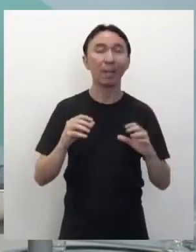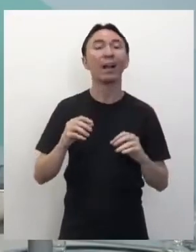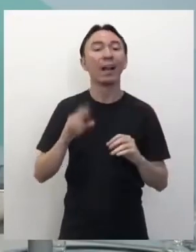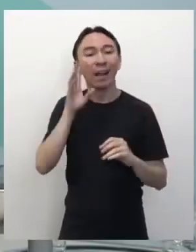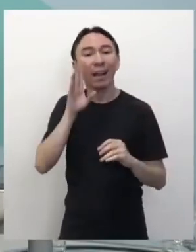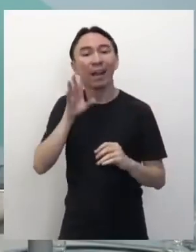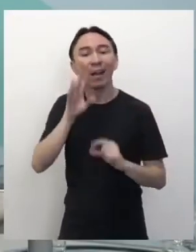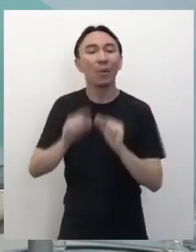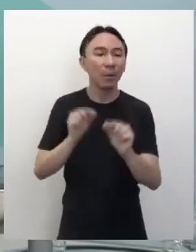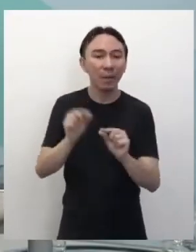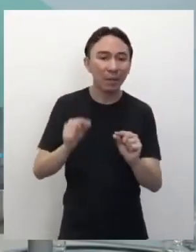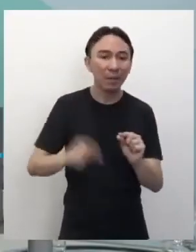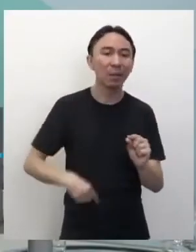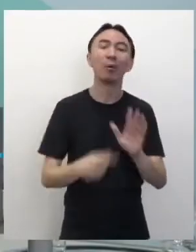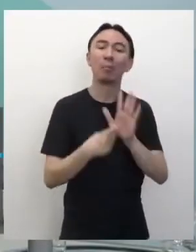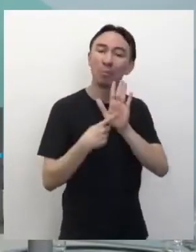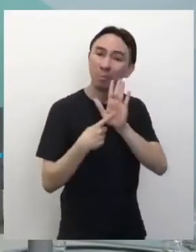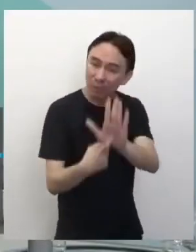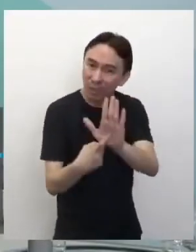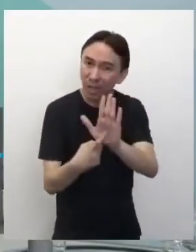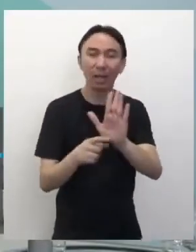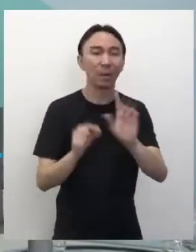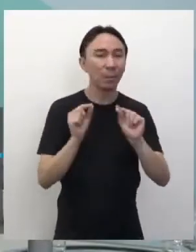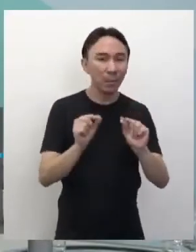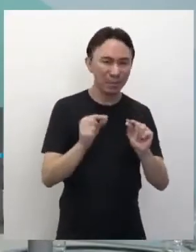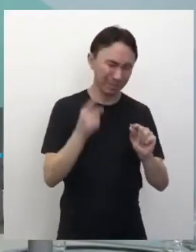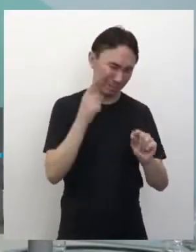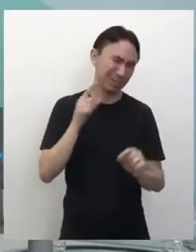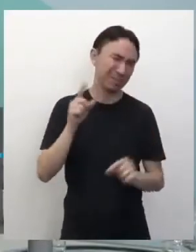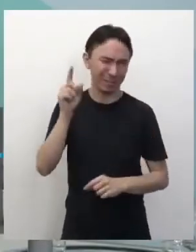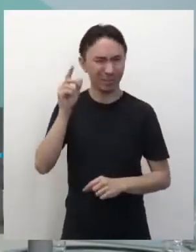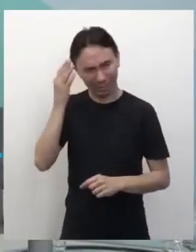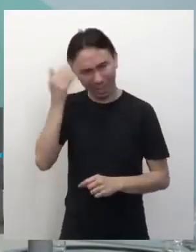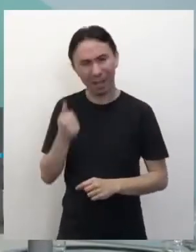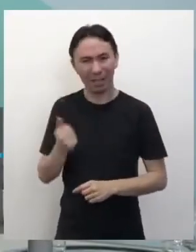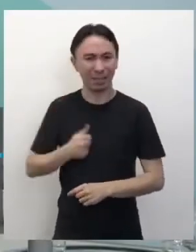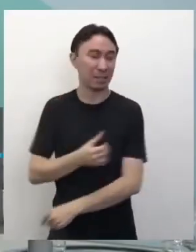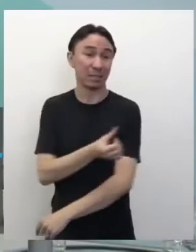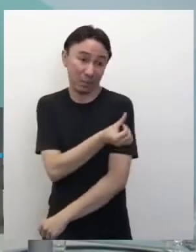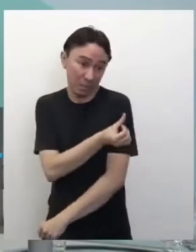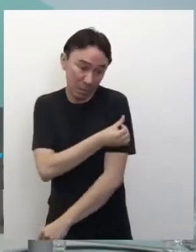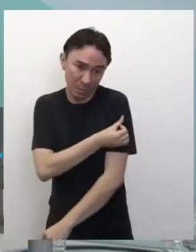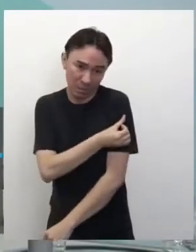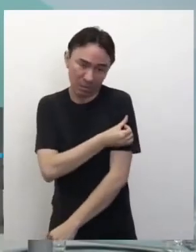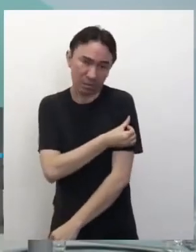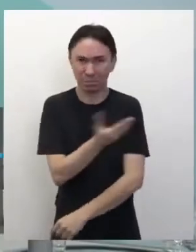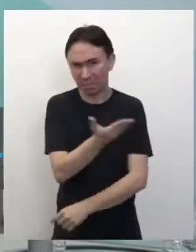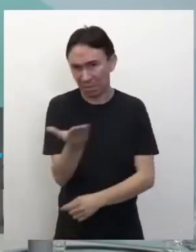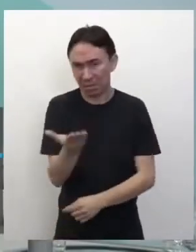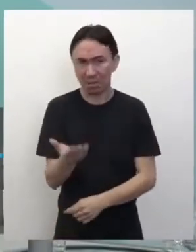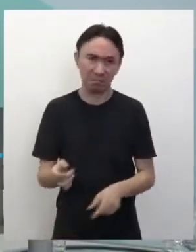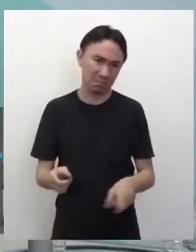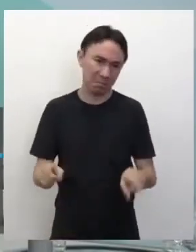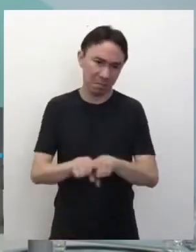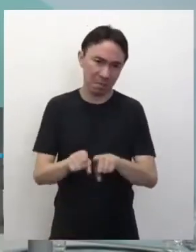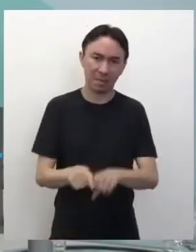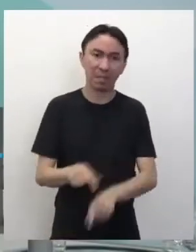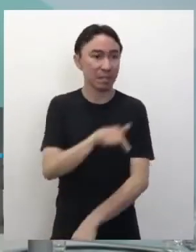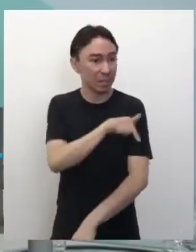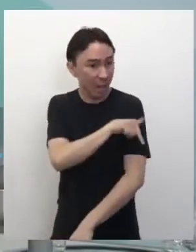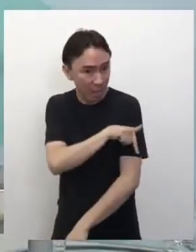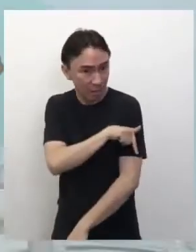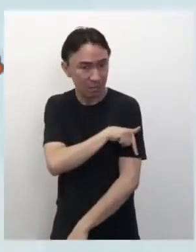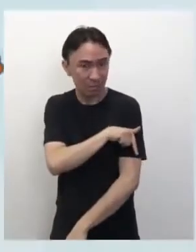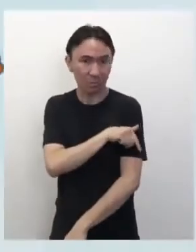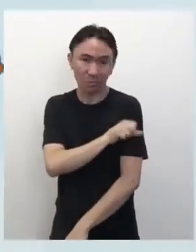morfocintaxe, né? Sim. Então, eu sei que para o sexto ano é novo, mas o professor que está no sexto, talvez ele esteja no sétimo, oitavo, nono. Então, eu achei